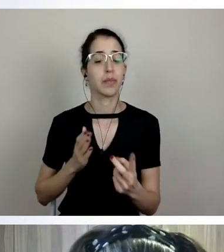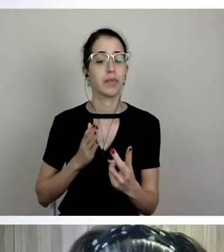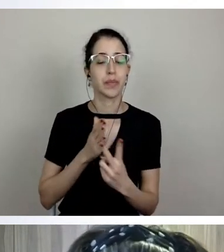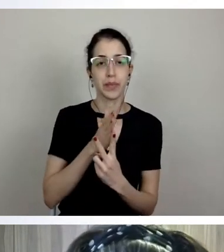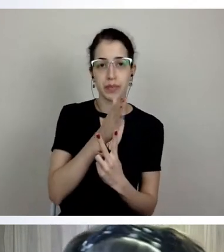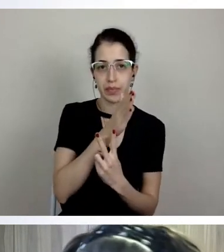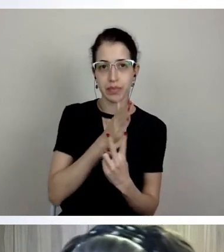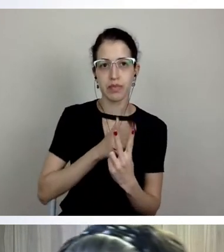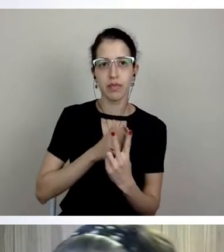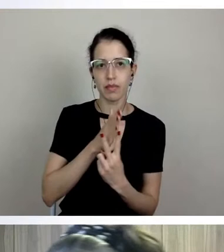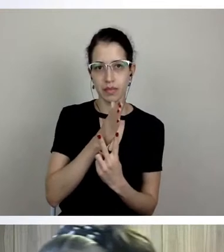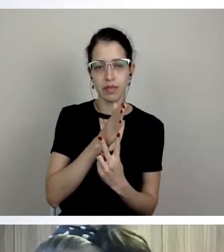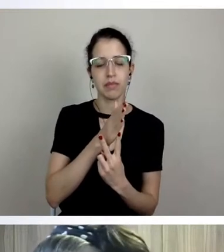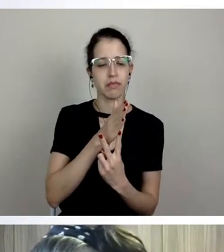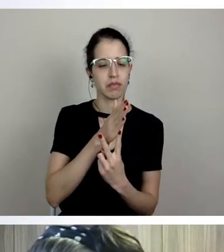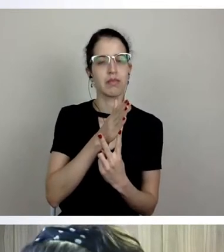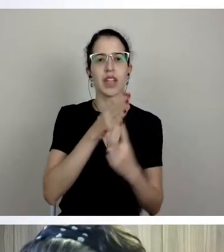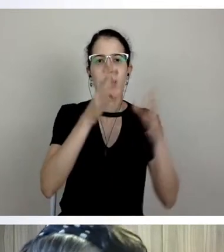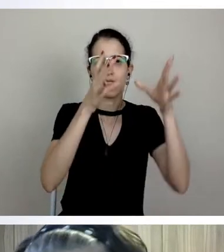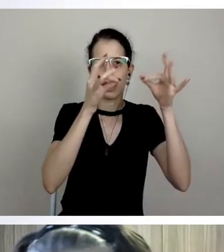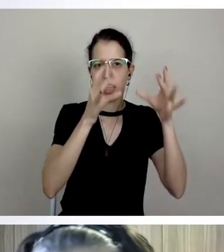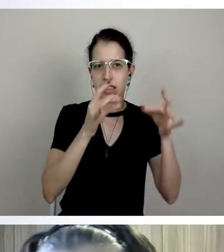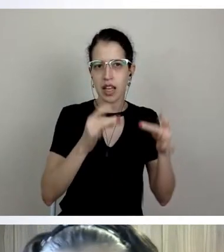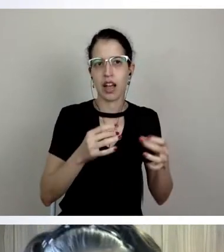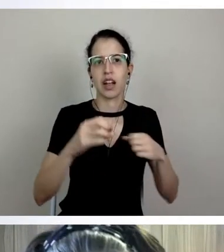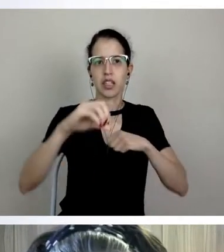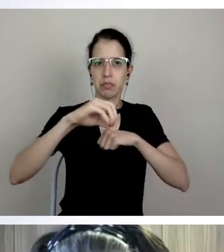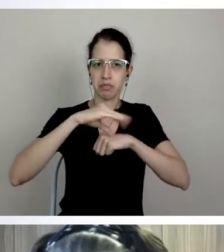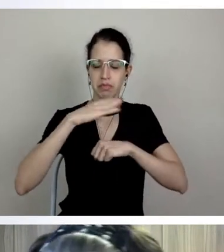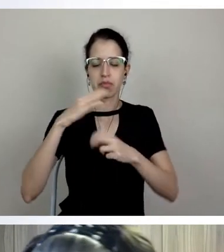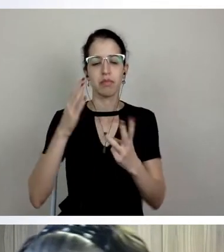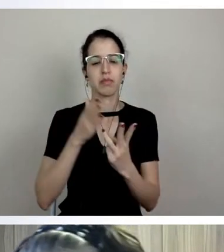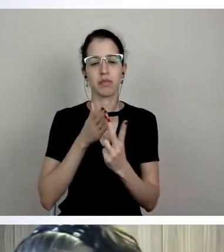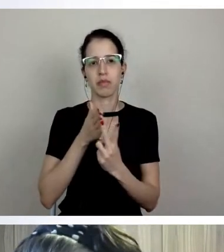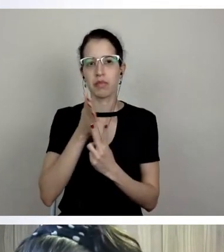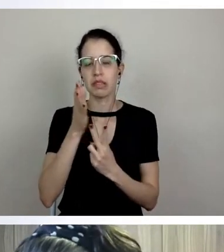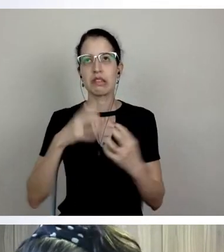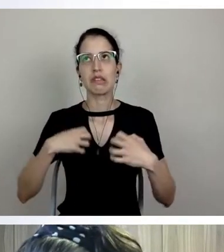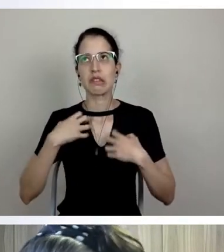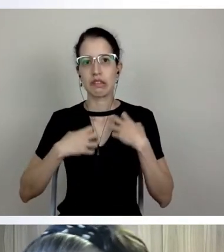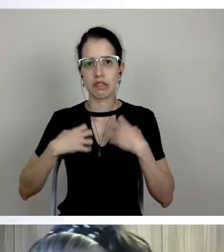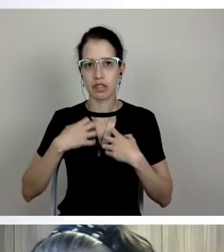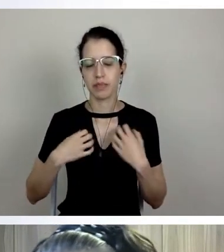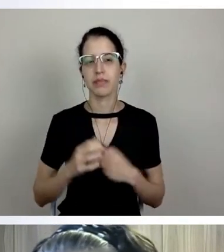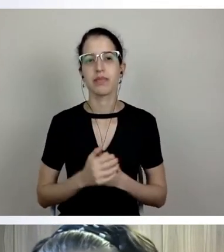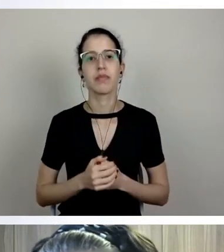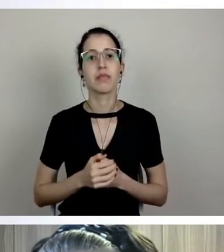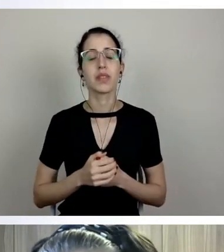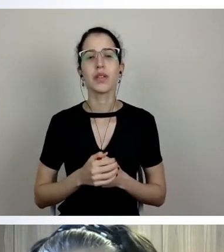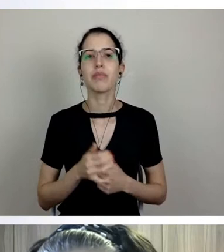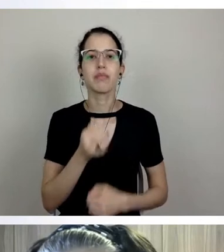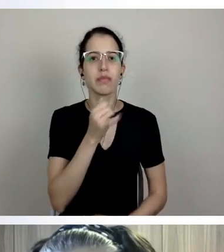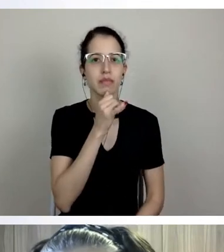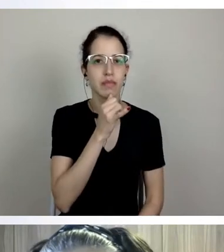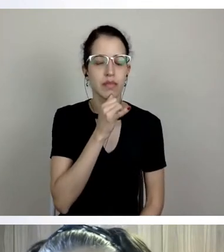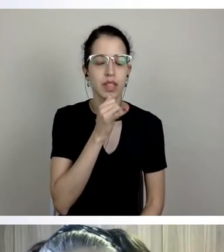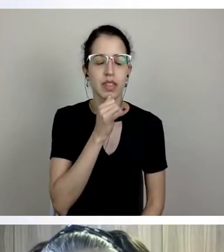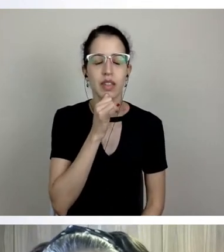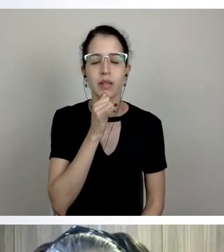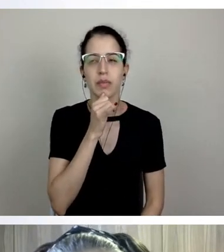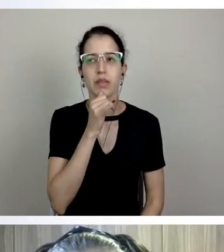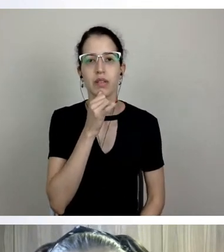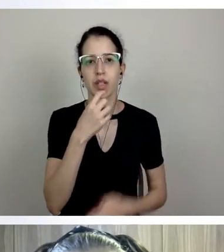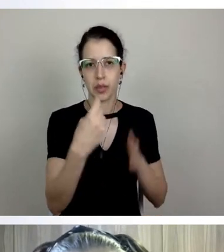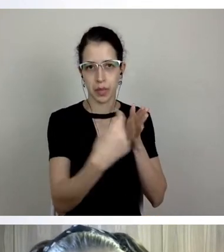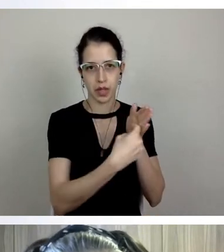esse tipo de contribuição, e aí eu vou exemplificar aqui com duas outras questões de outra natureza, que são já questões